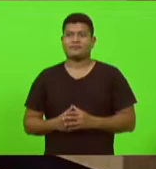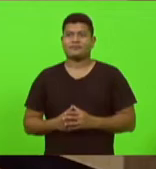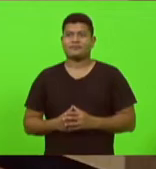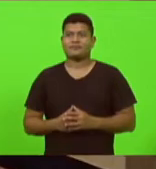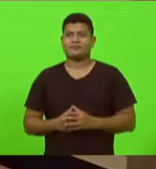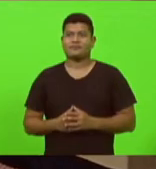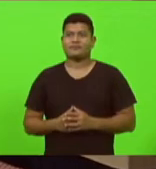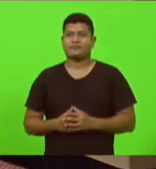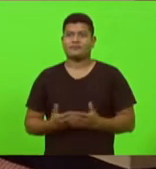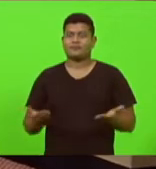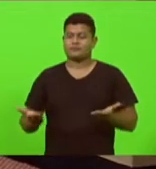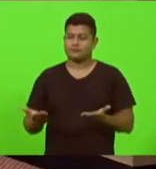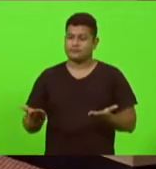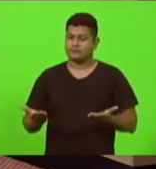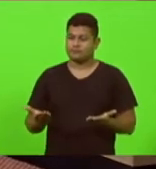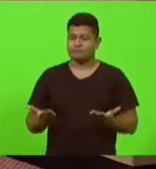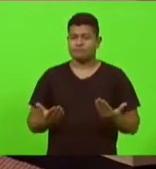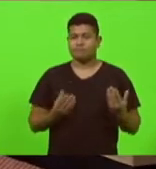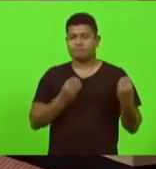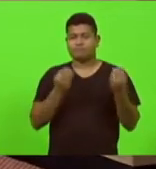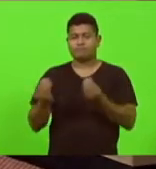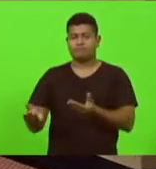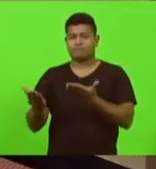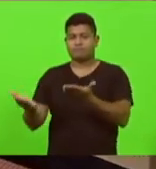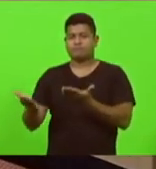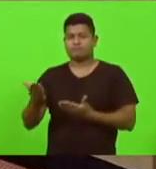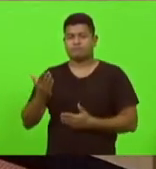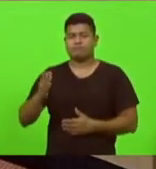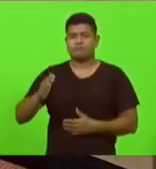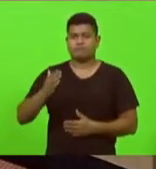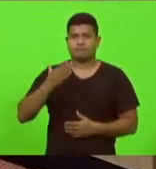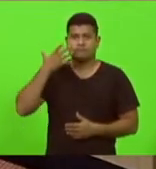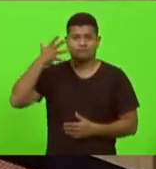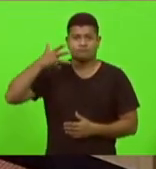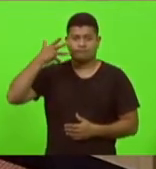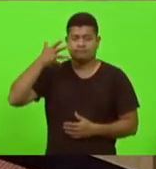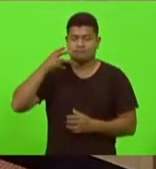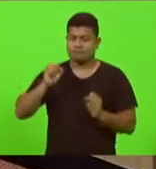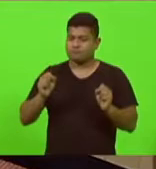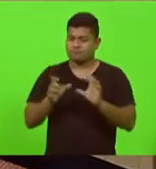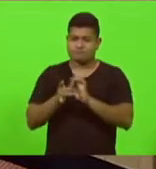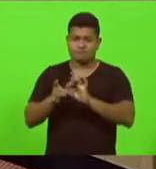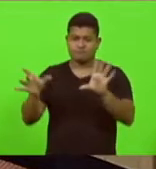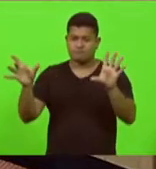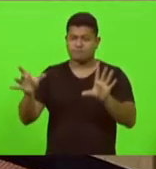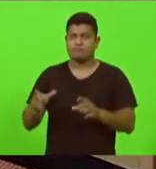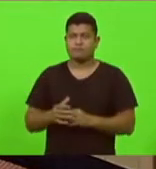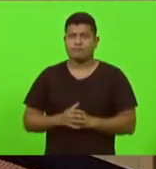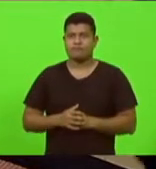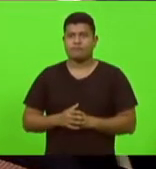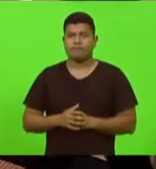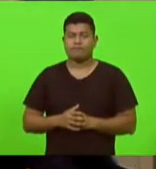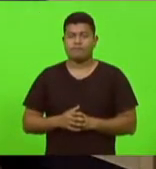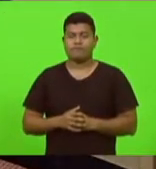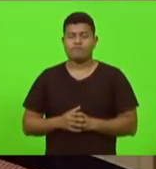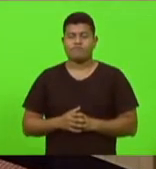Concedo a palavra ao deputado Impossado para que possa